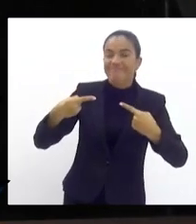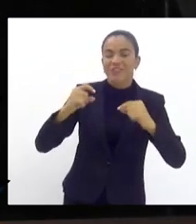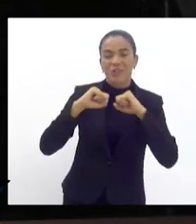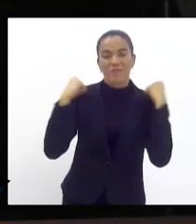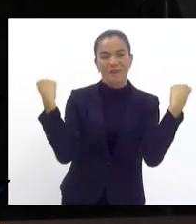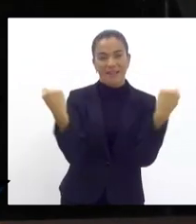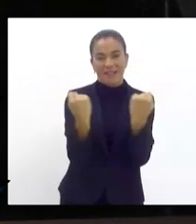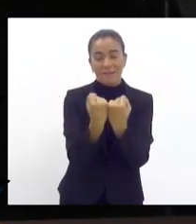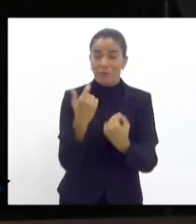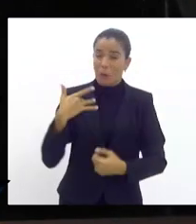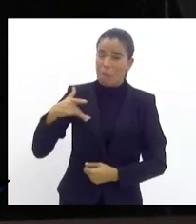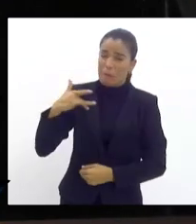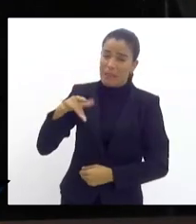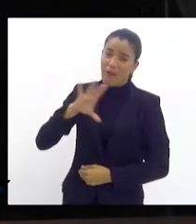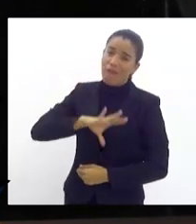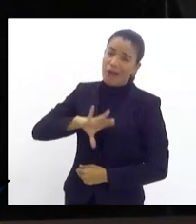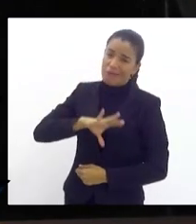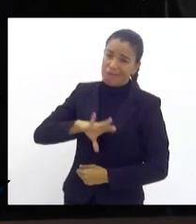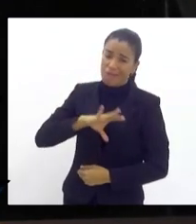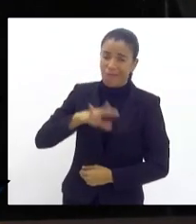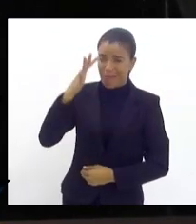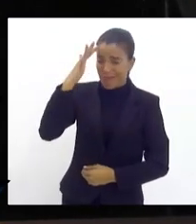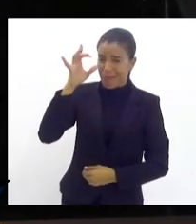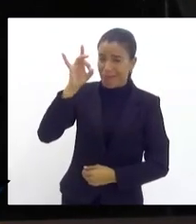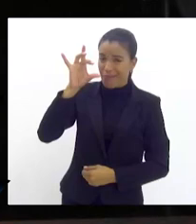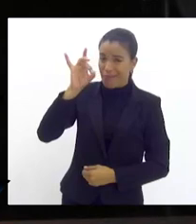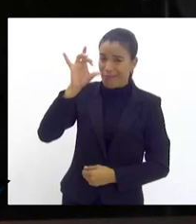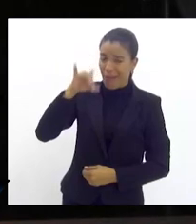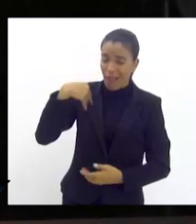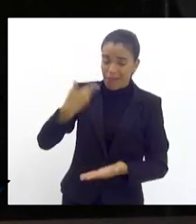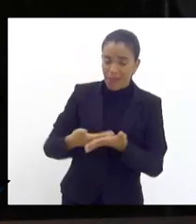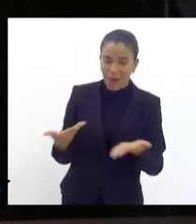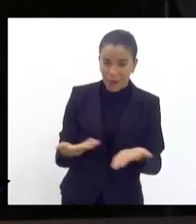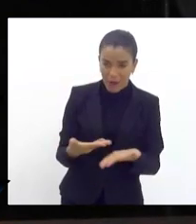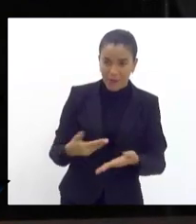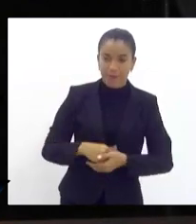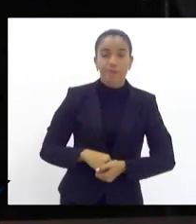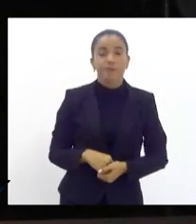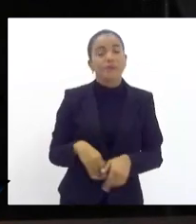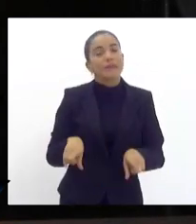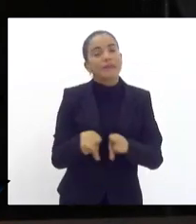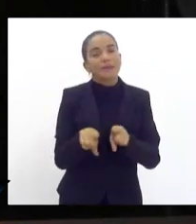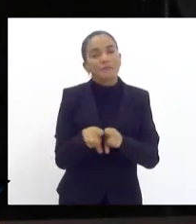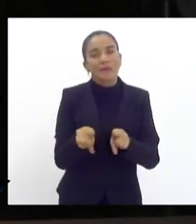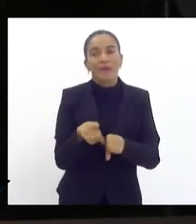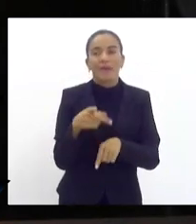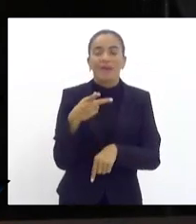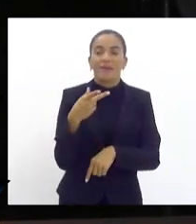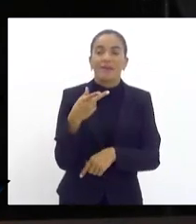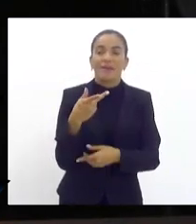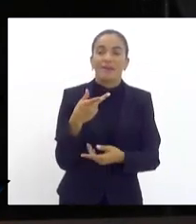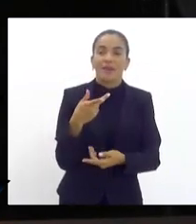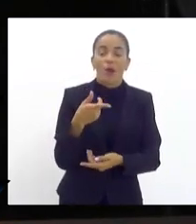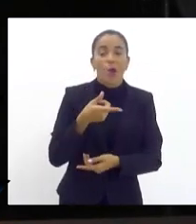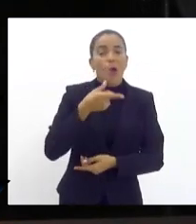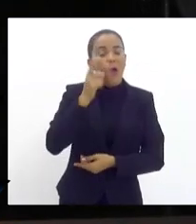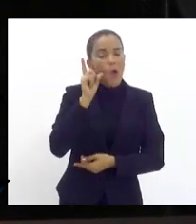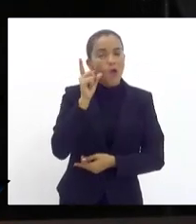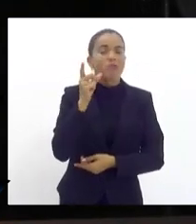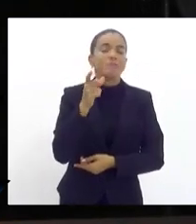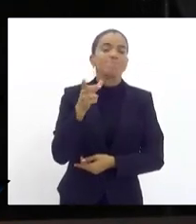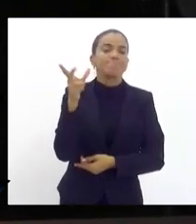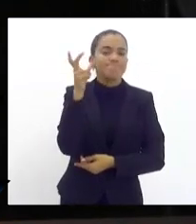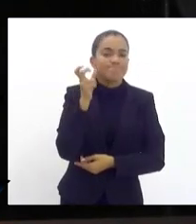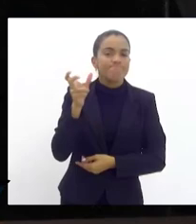estou com pena dos vascaínos que devem estar com dor de cabeça até agora e dizer também que ouvi atentamente o